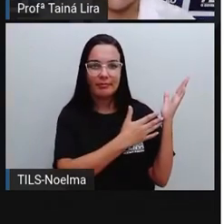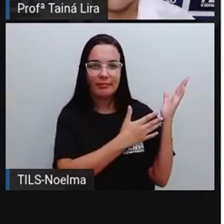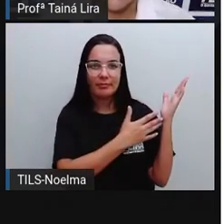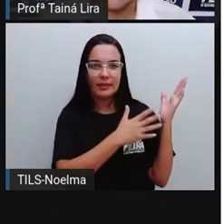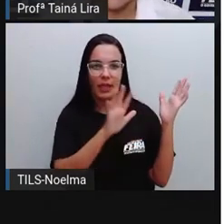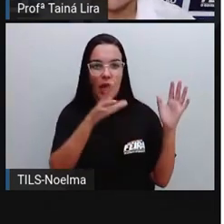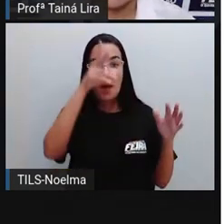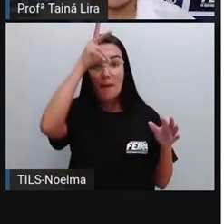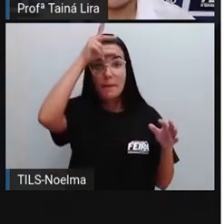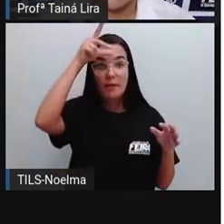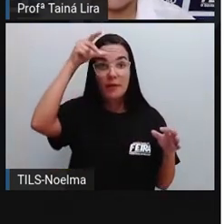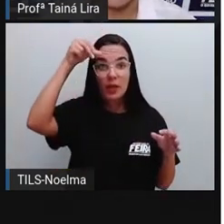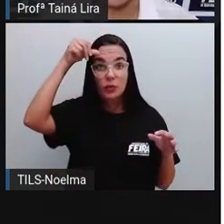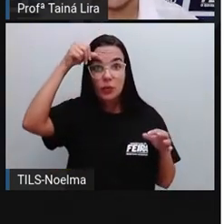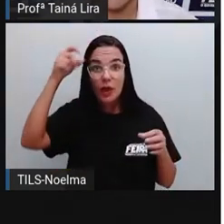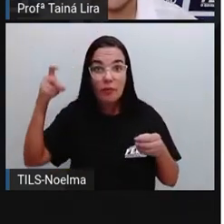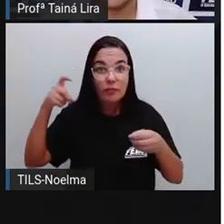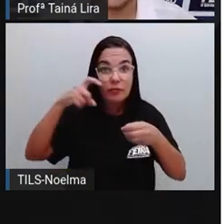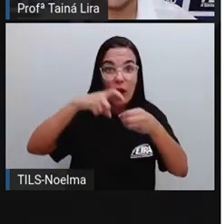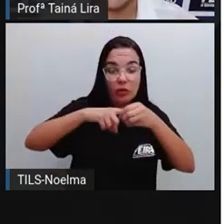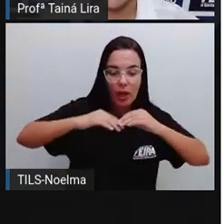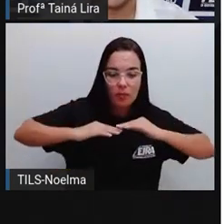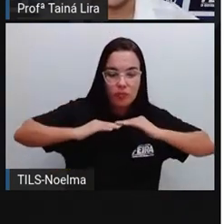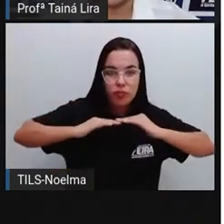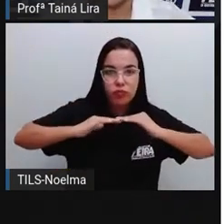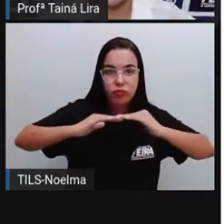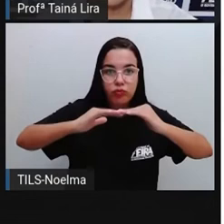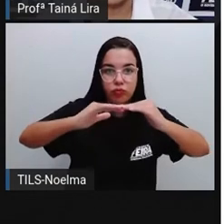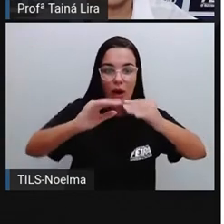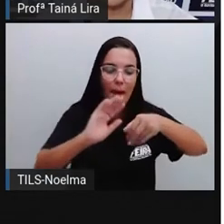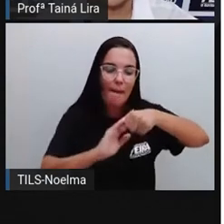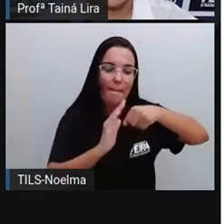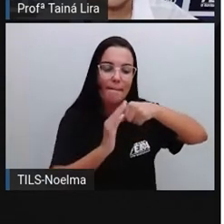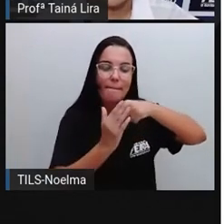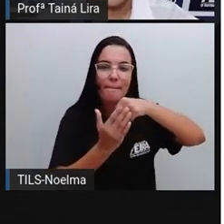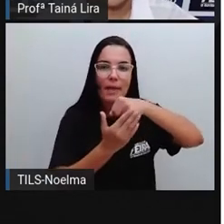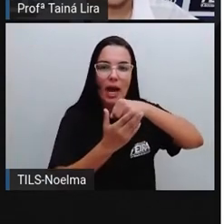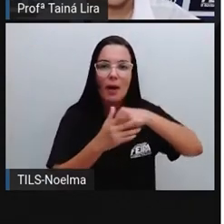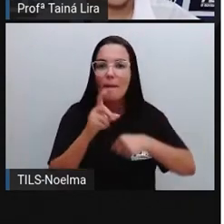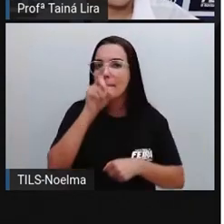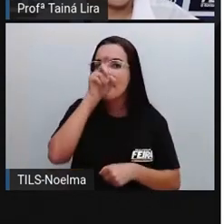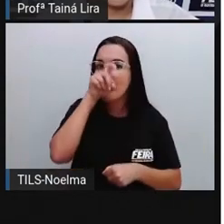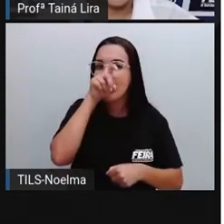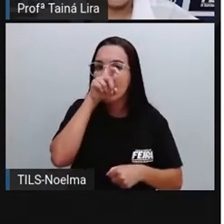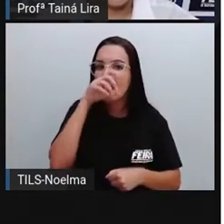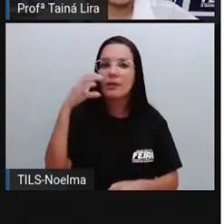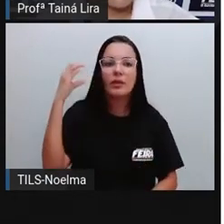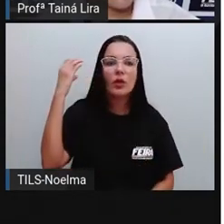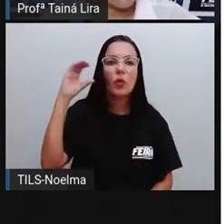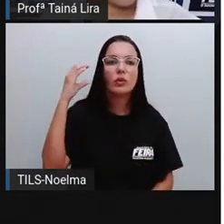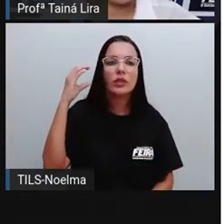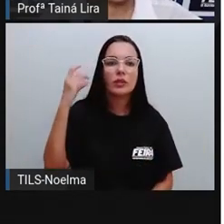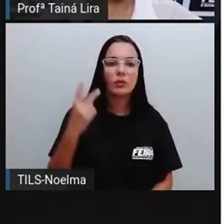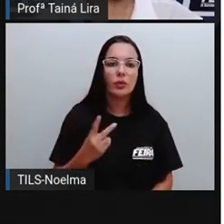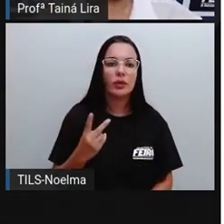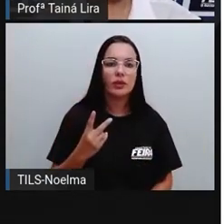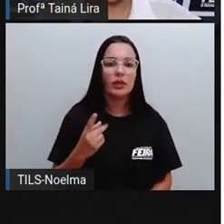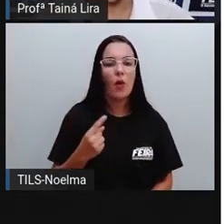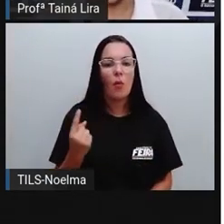Prefeitura retoma a pavimentação de ruas nos bairros Papagaio e Conceição.